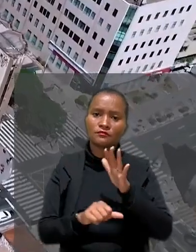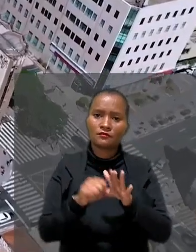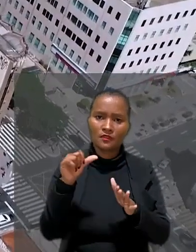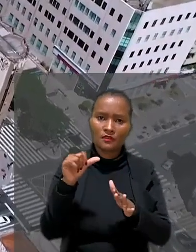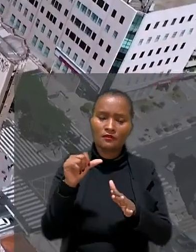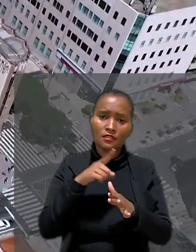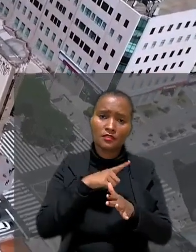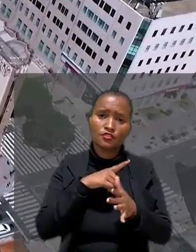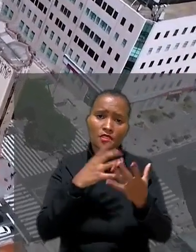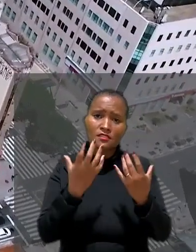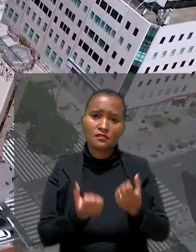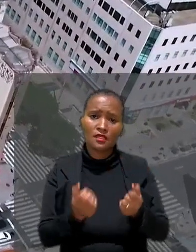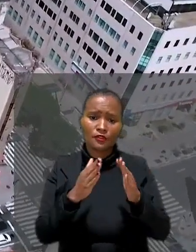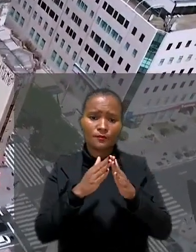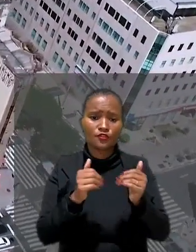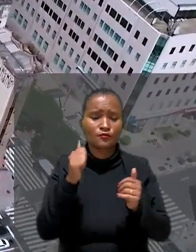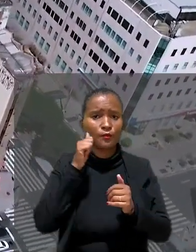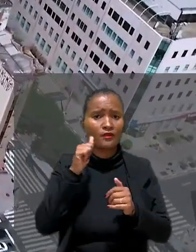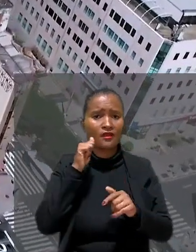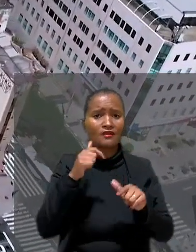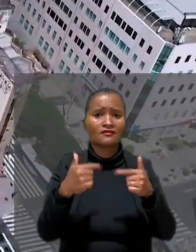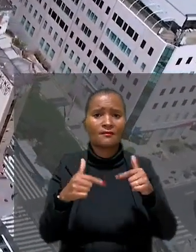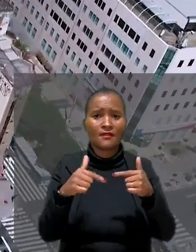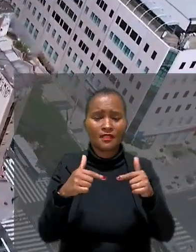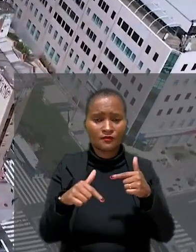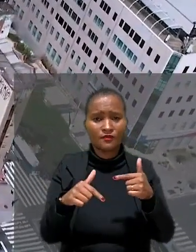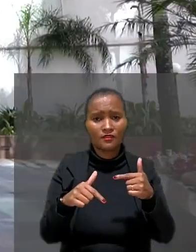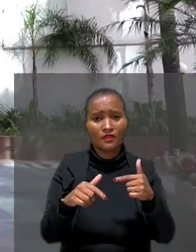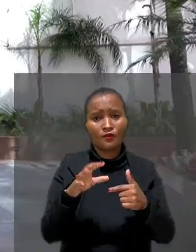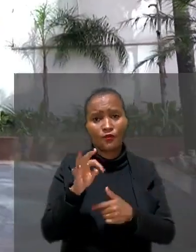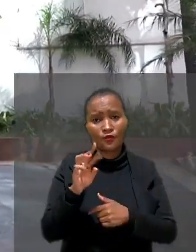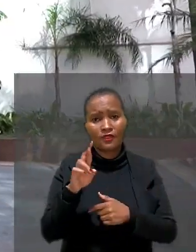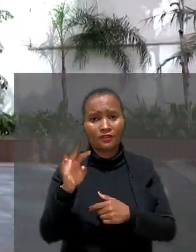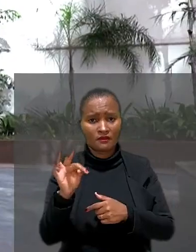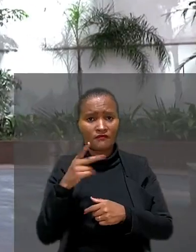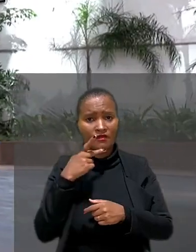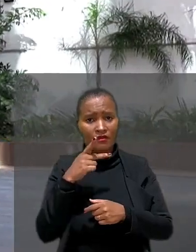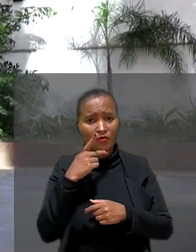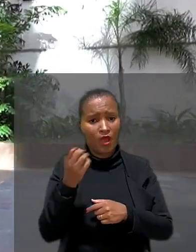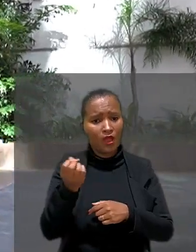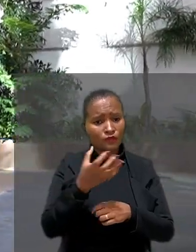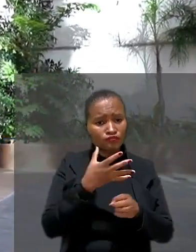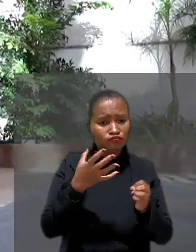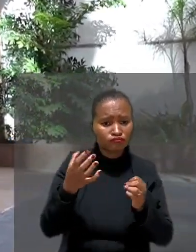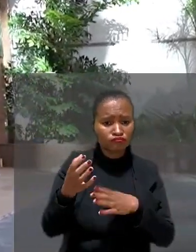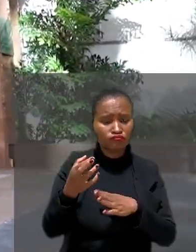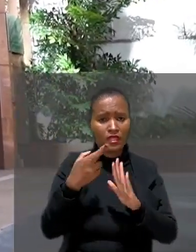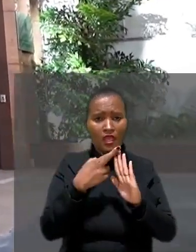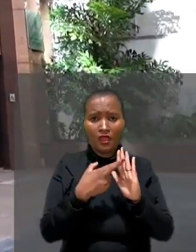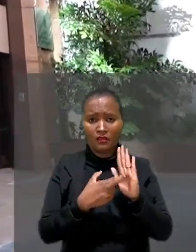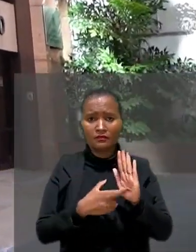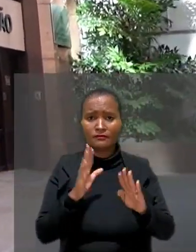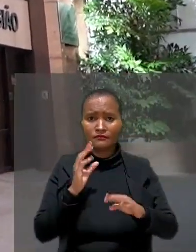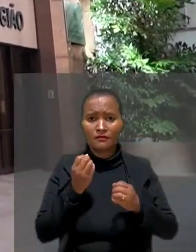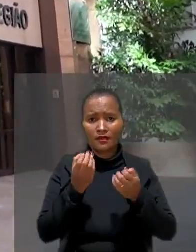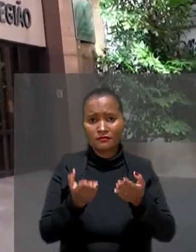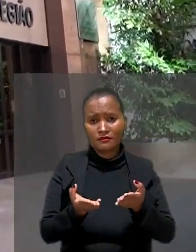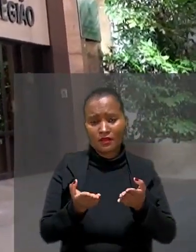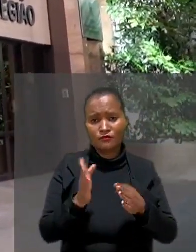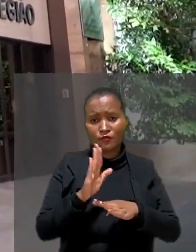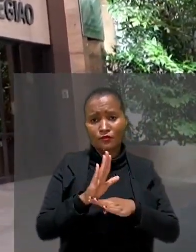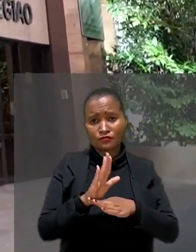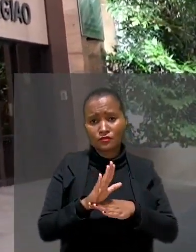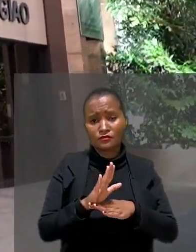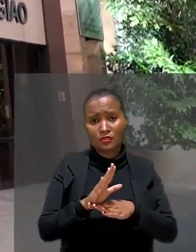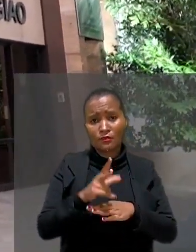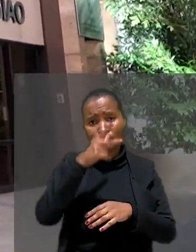juízo de primeiro grau que havia atendido ao pedido da trabalhadora. Segundo o TRT, com a atualização das regras para concessão do